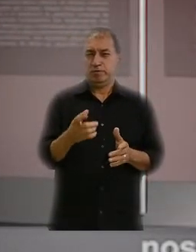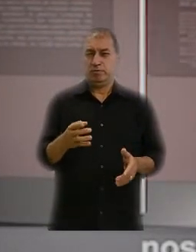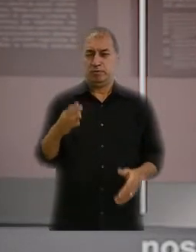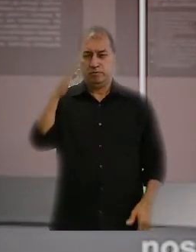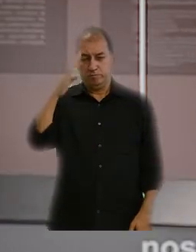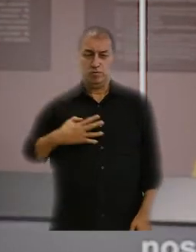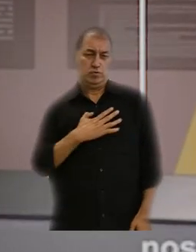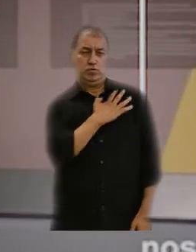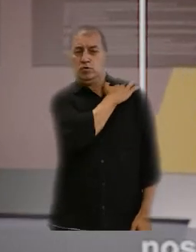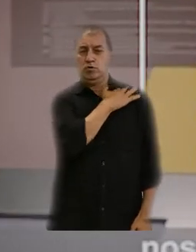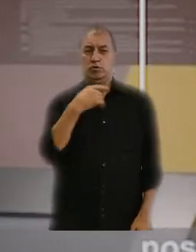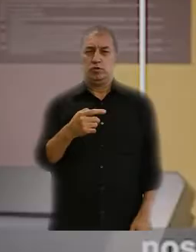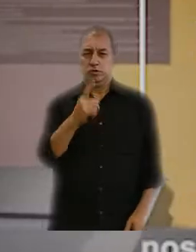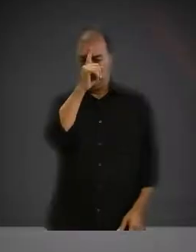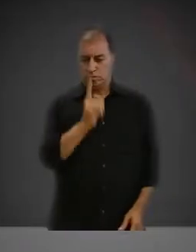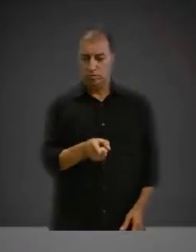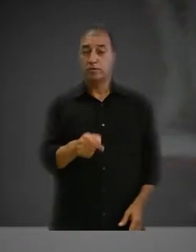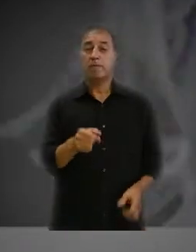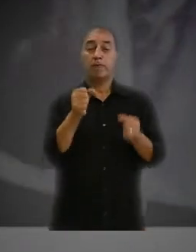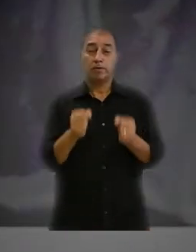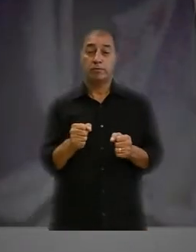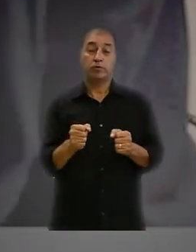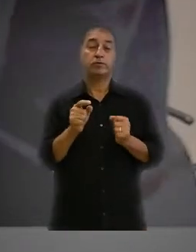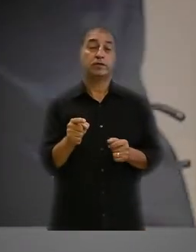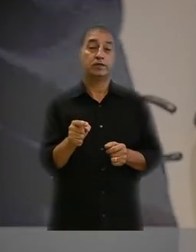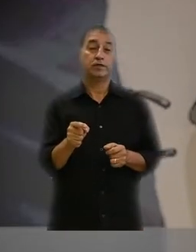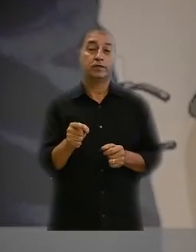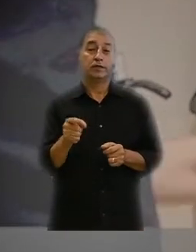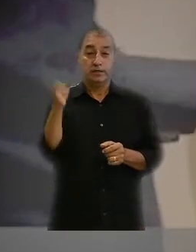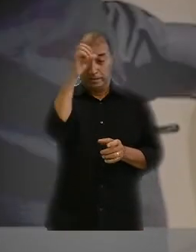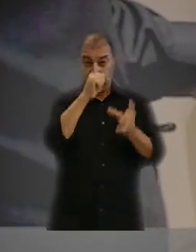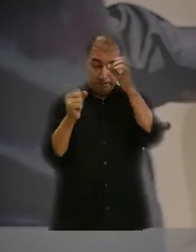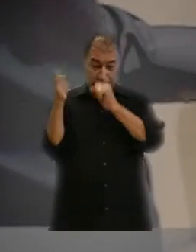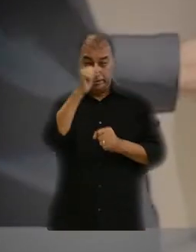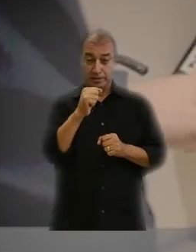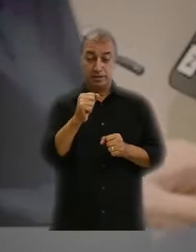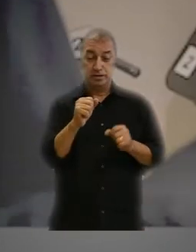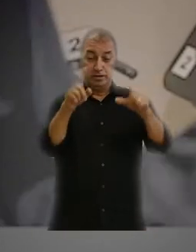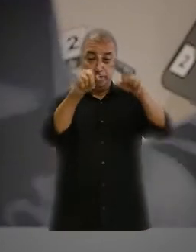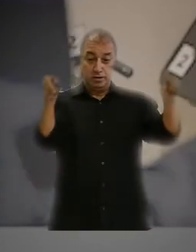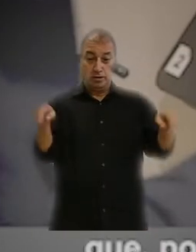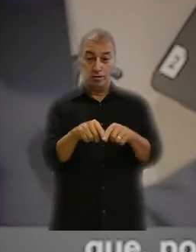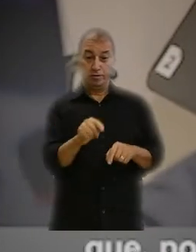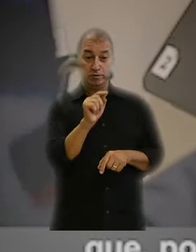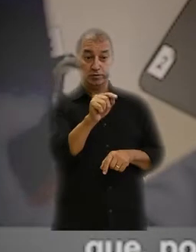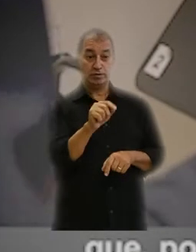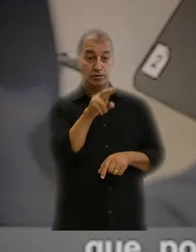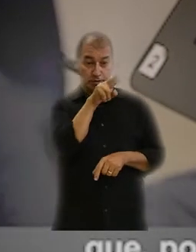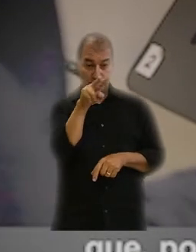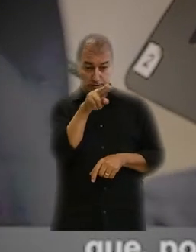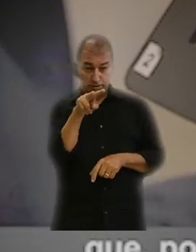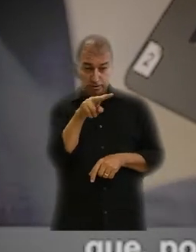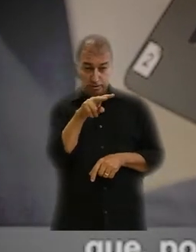Vargas e no período militar. Pode ainda obter outras informações acessando o monitor, que por meio